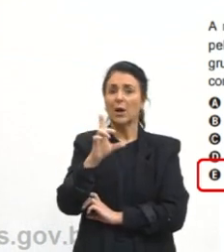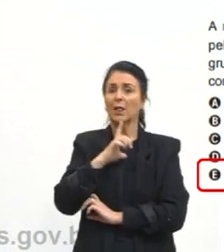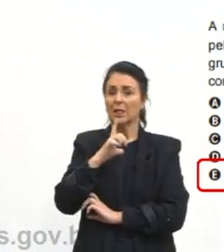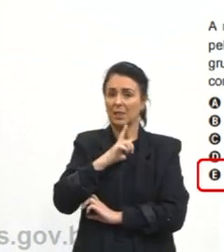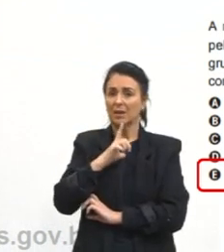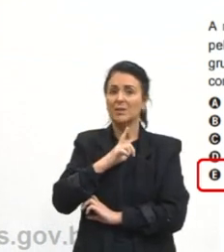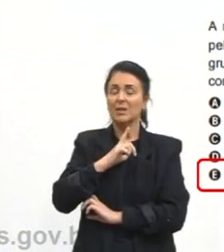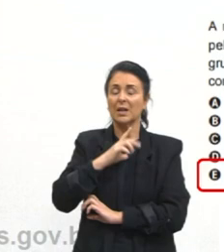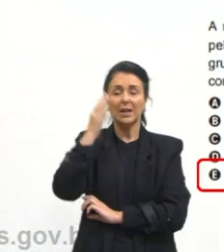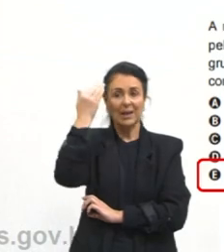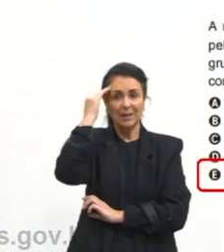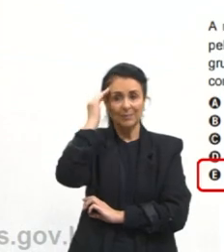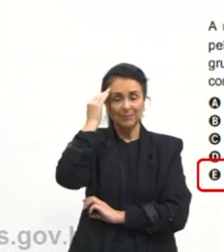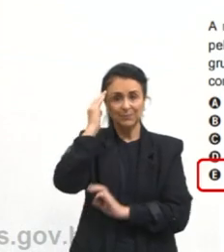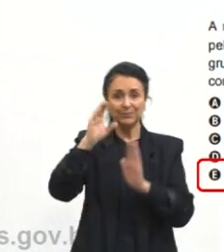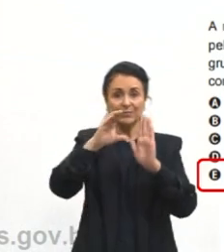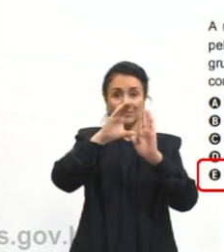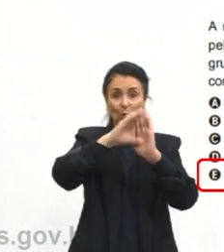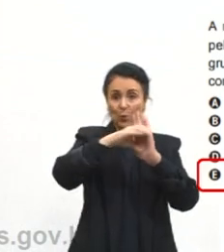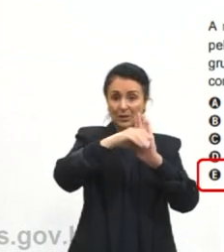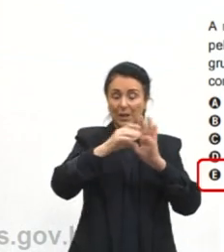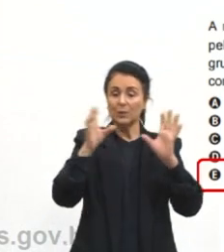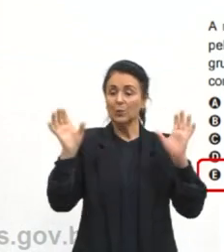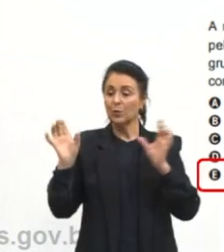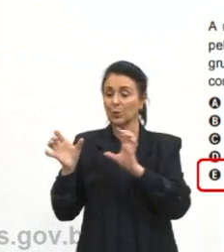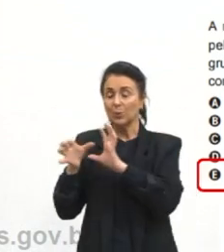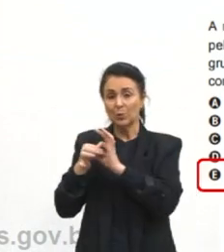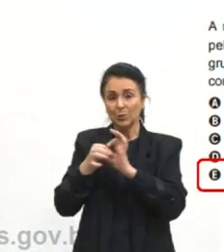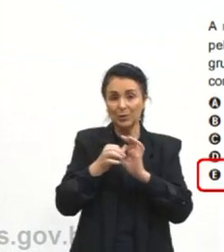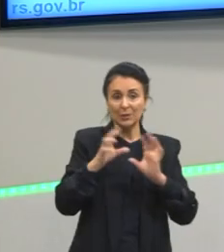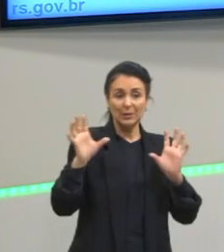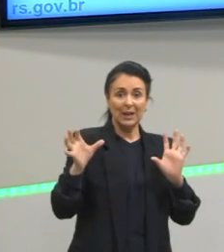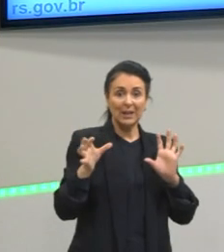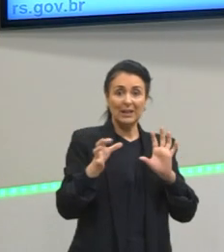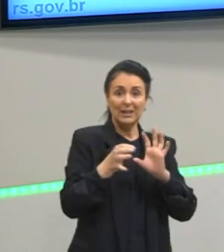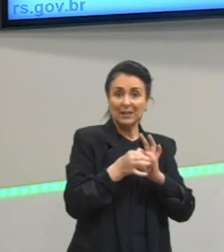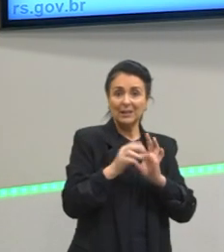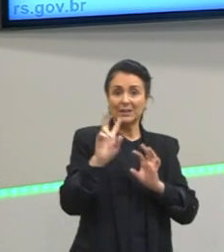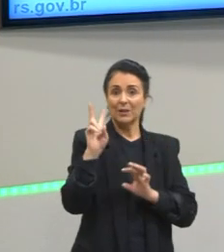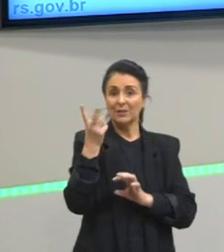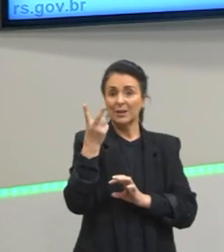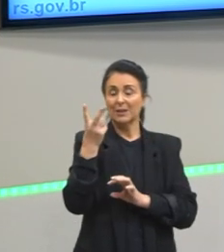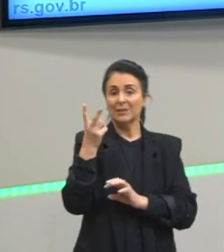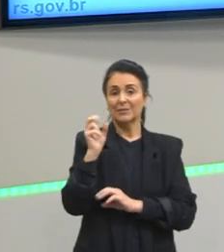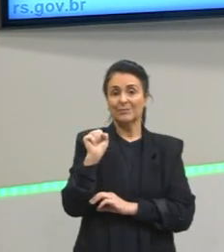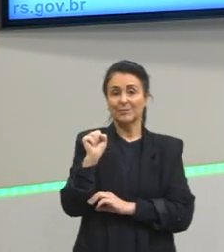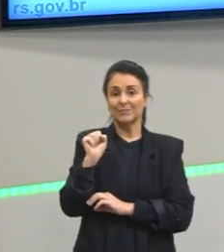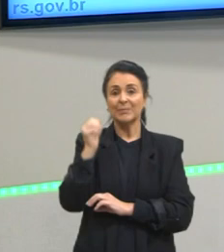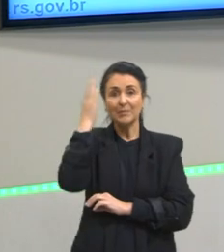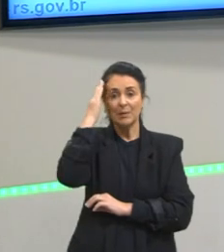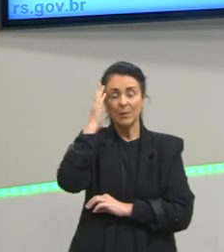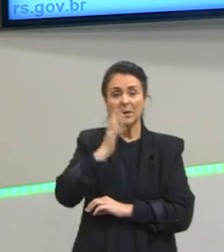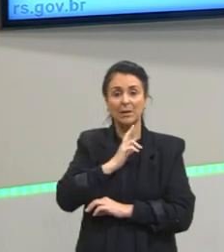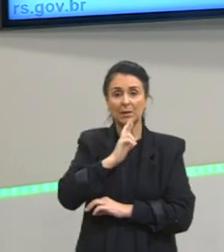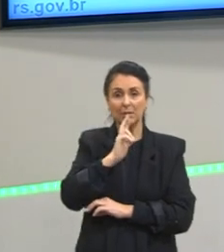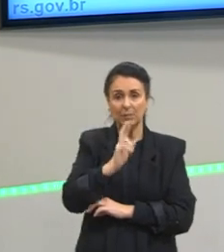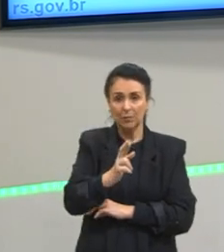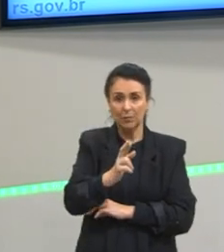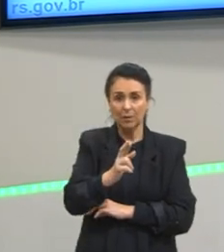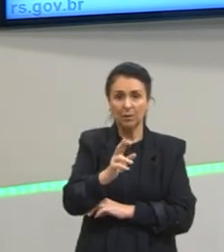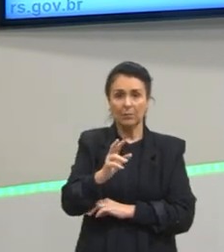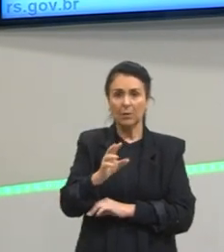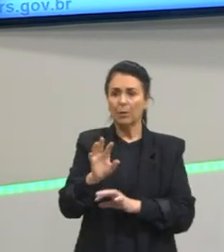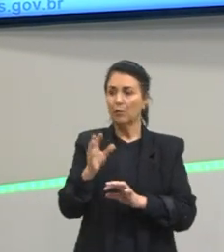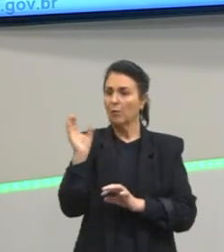o conceito, o contexto da ligação de hidrogênio. Então, para saber responder essas questões que a gente respondeu